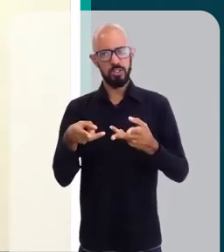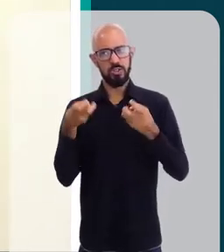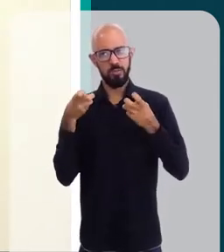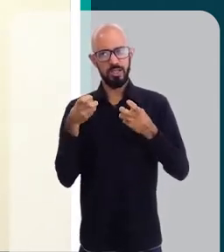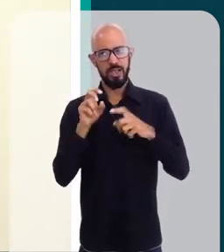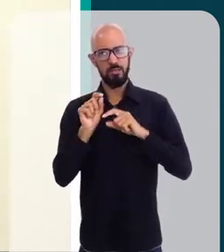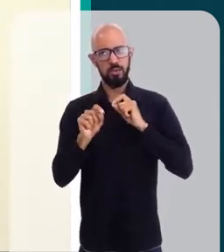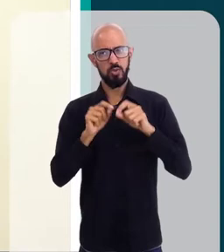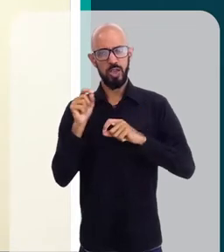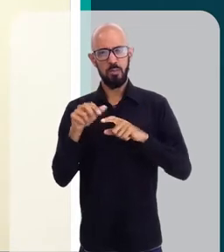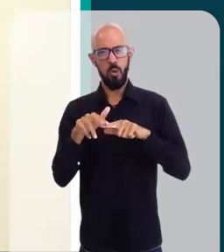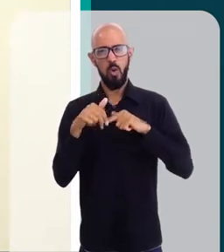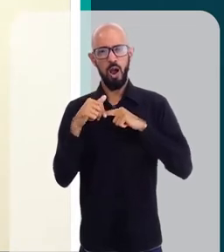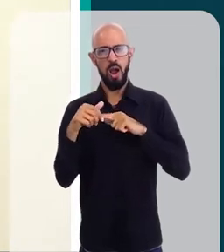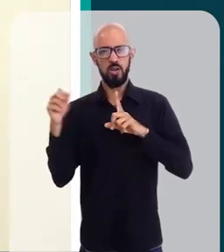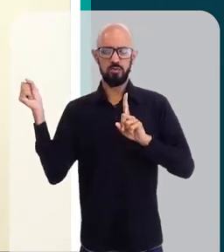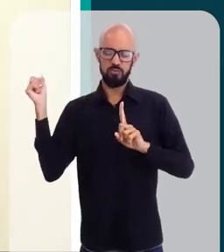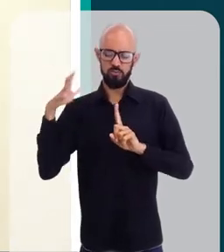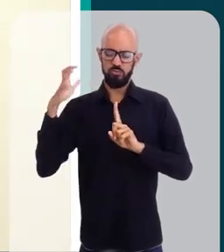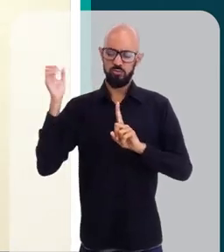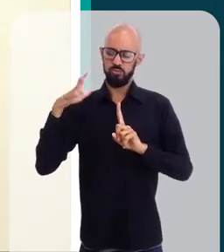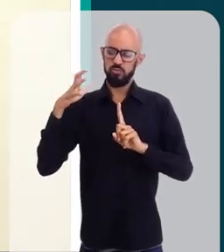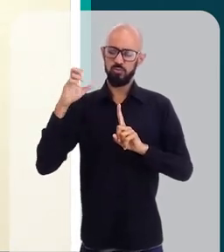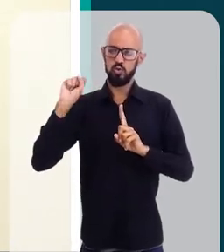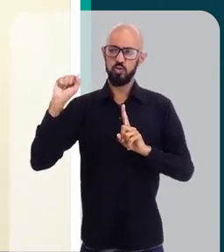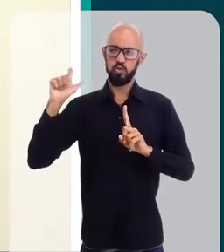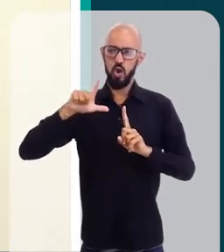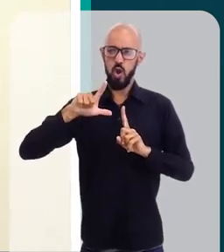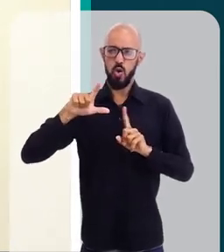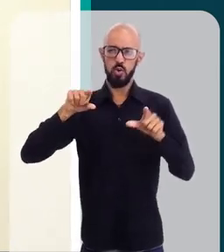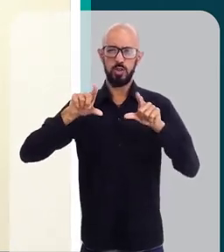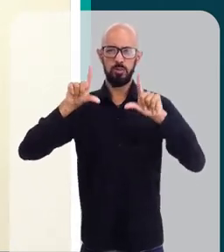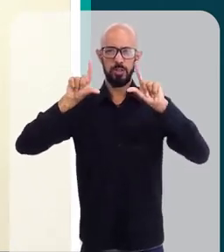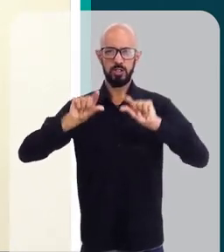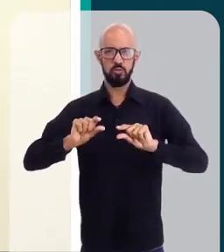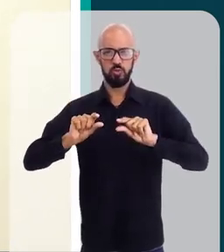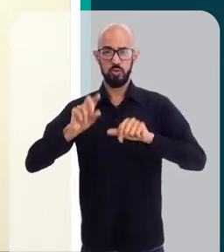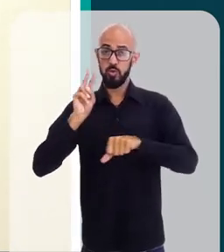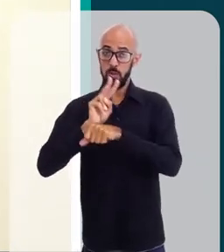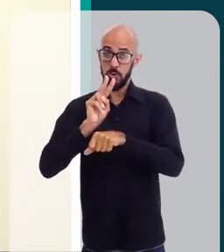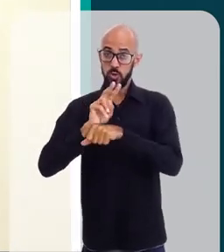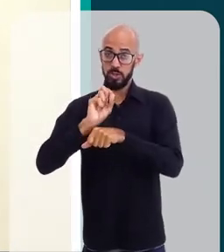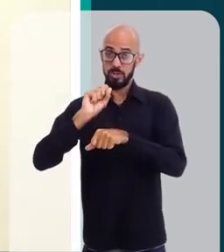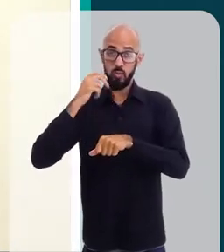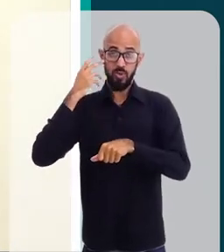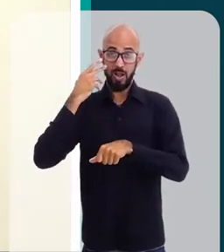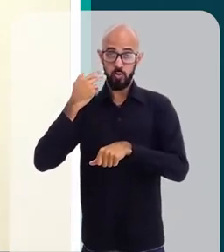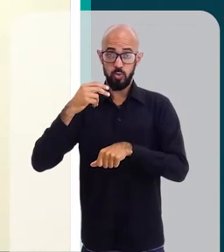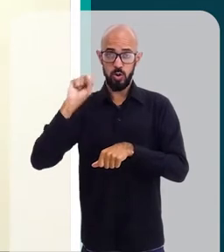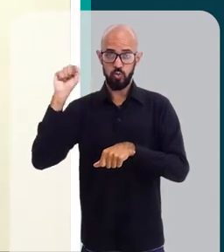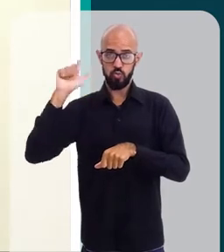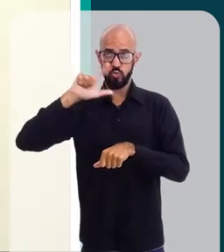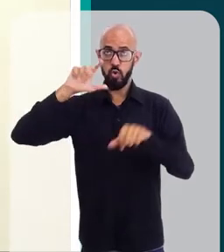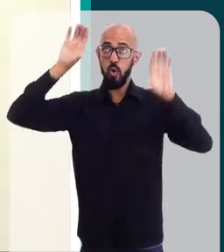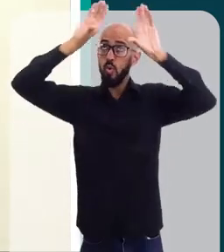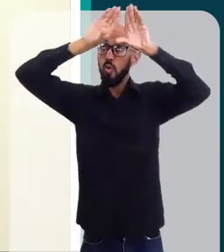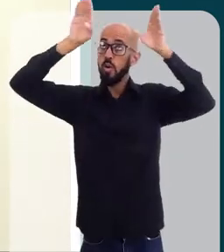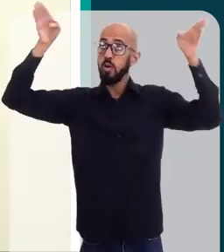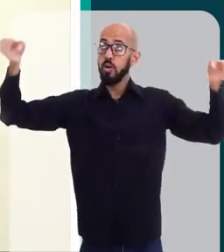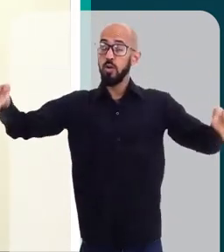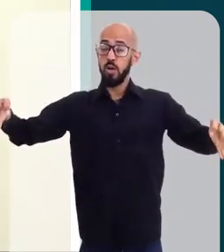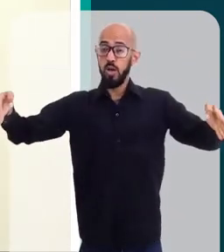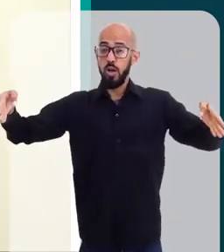conta da exposição solar, da diminuição da camada de ozônio e desse hábito de não utilizar o